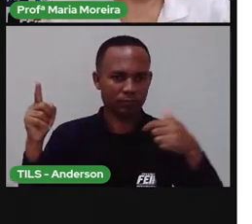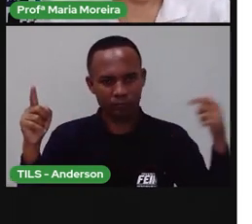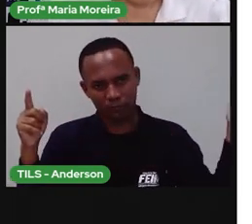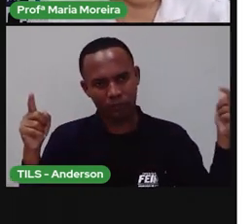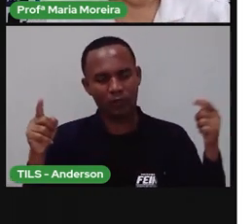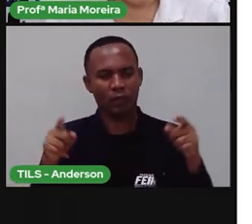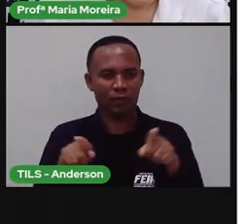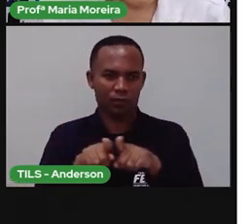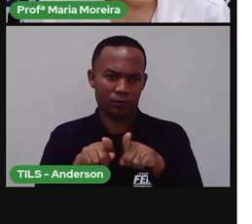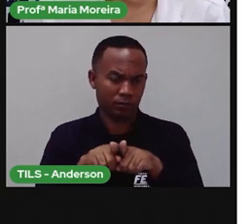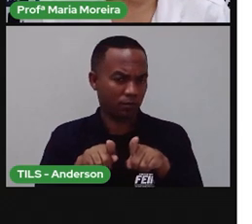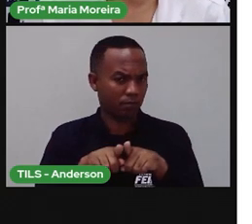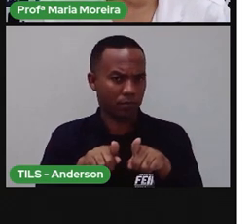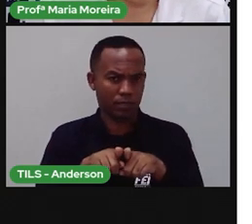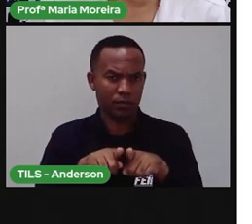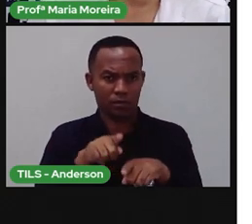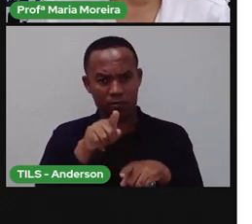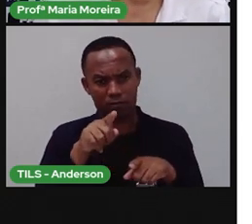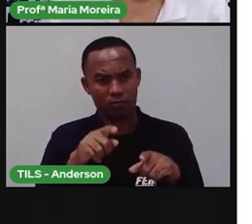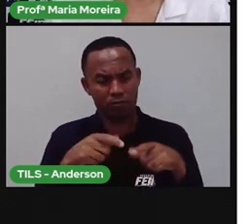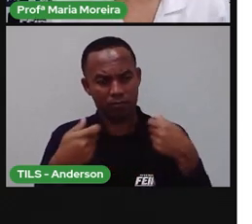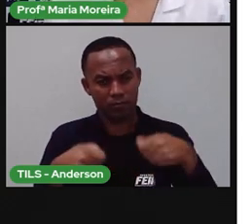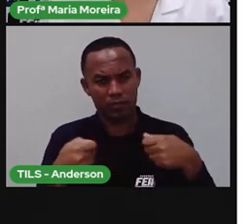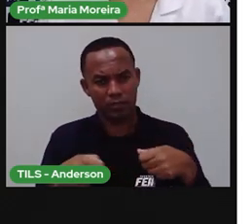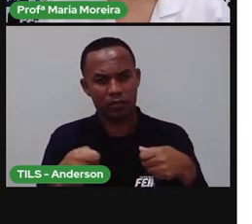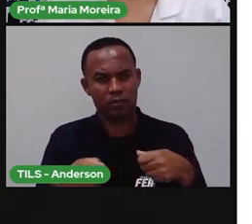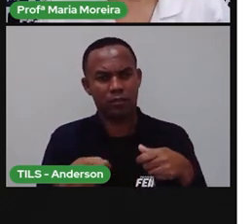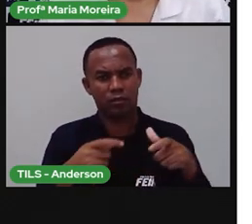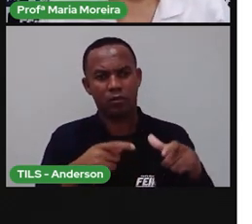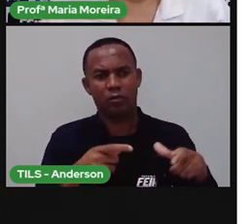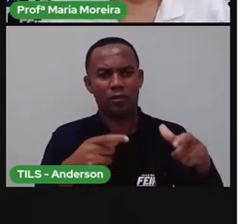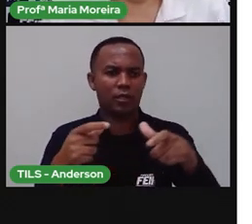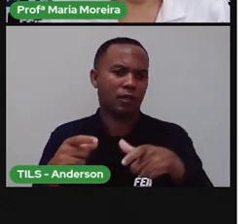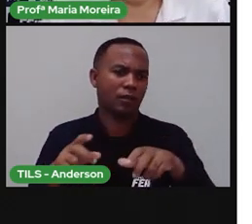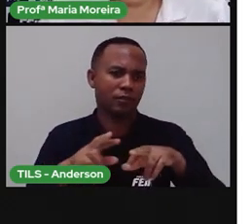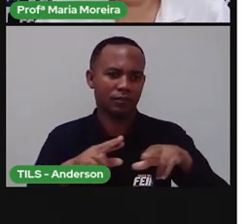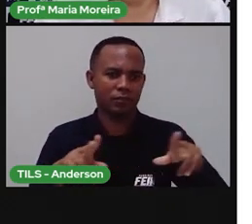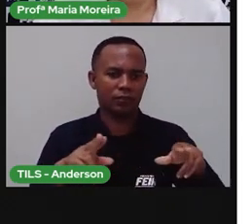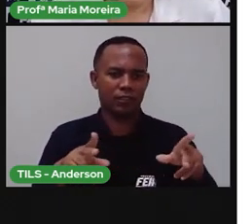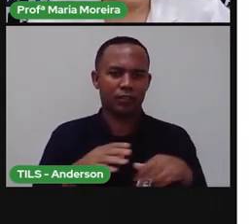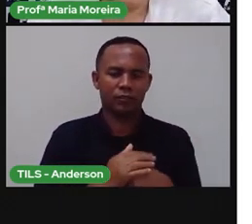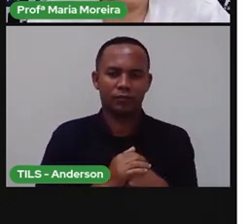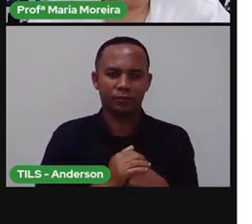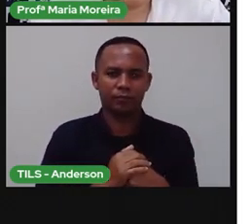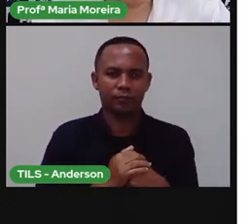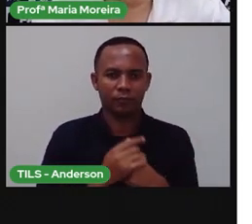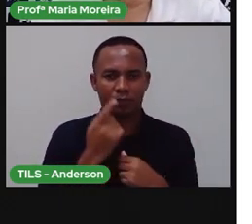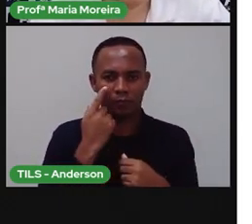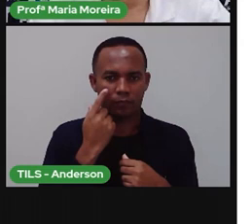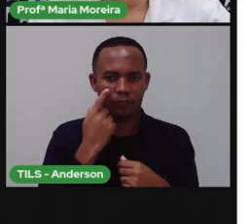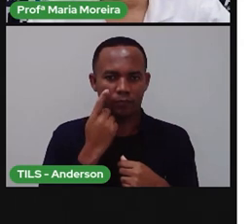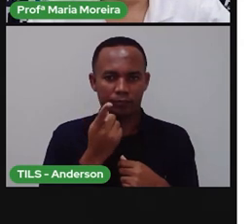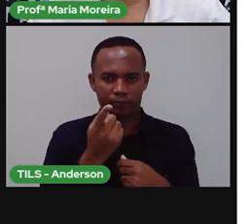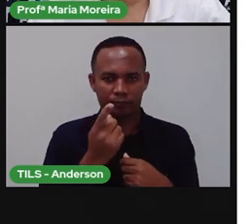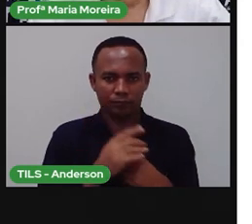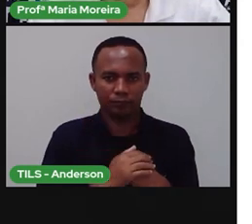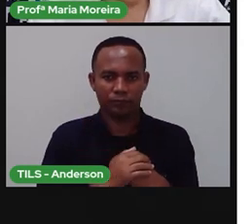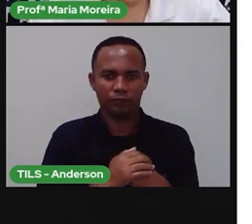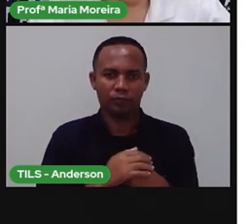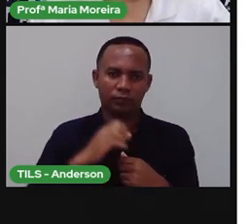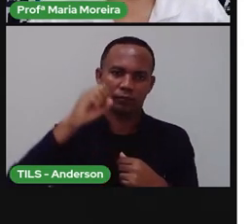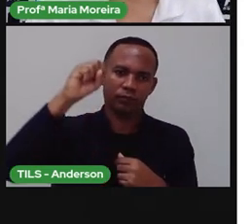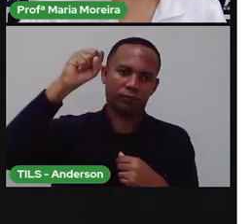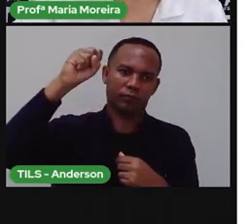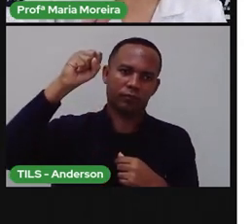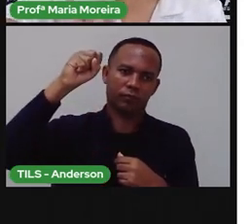Essa é a referência que vocês precisam de norte e sul, leste e oeste, certo? E olha a imagem aqui. O sol,